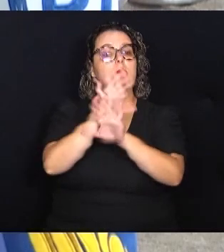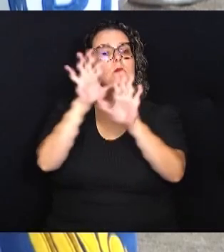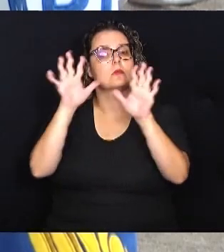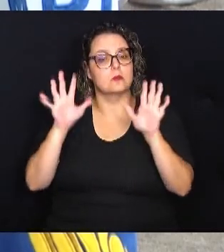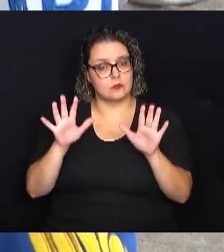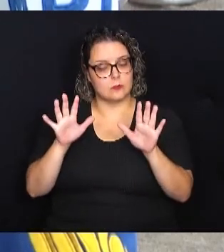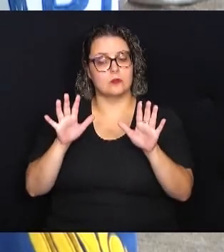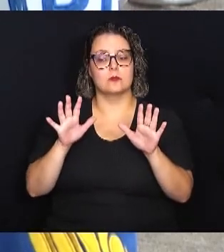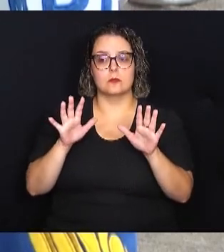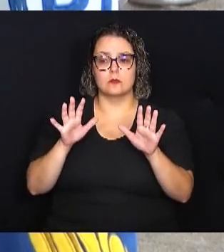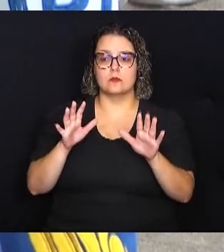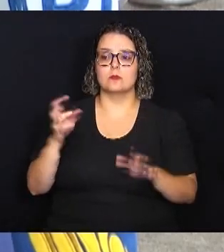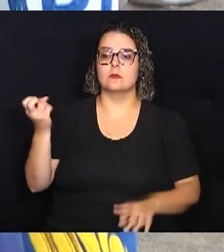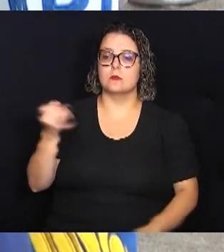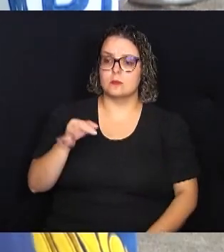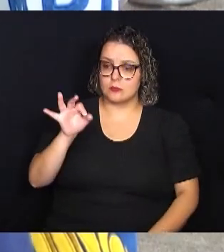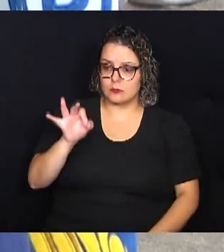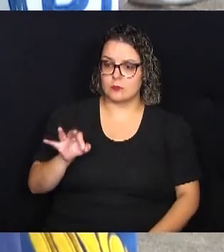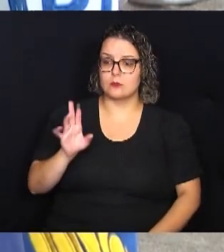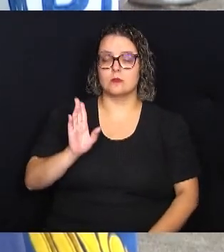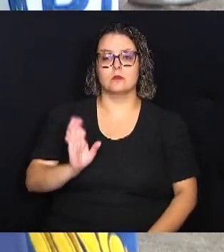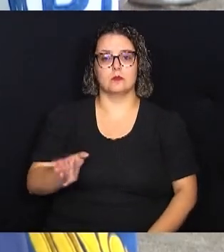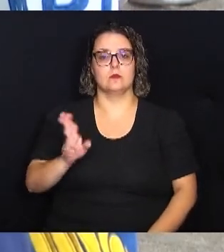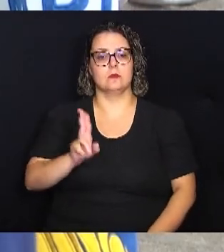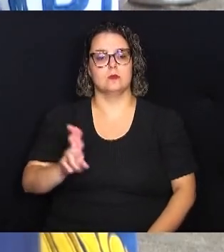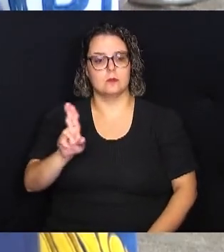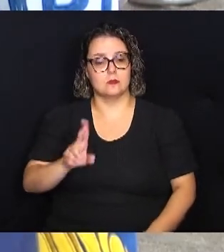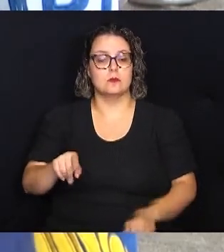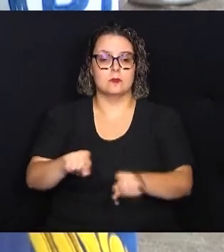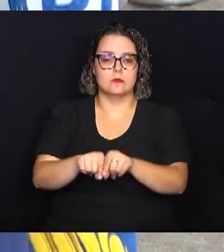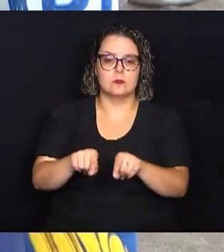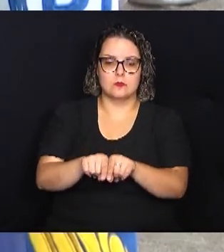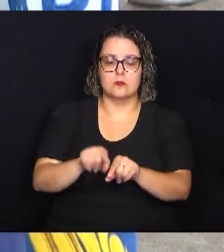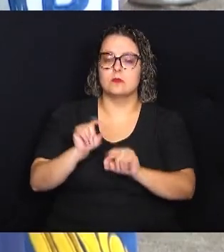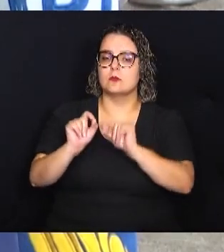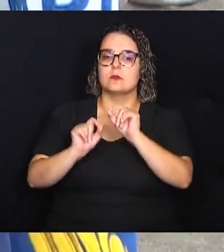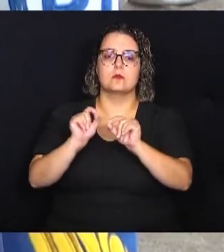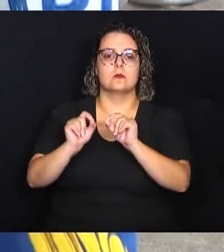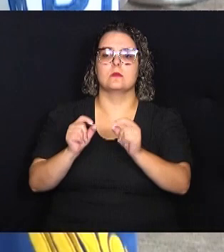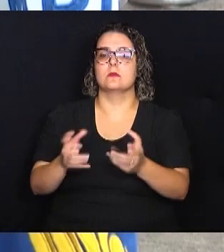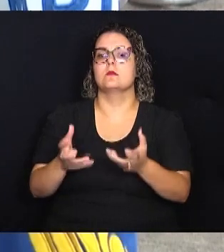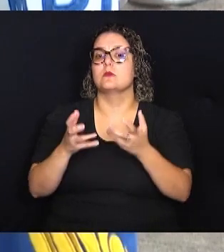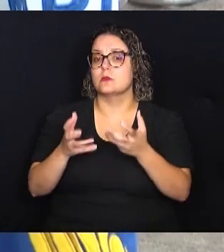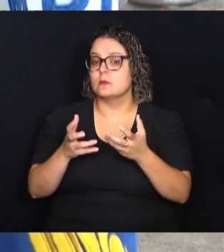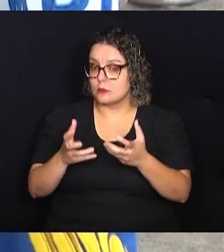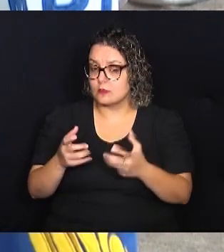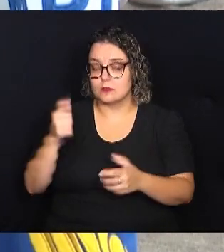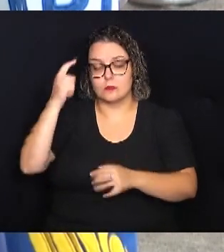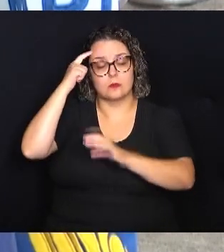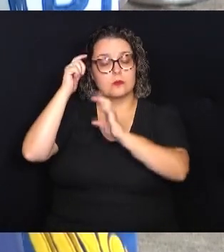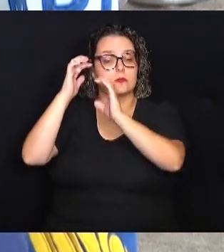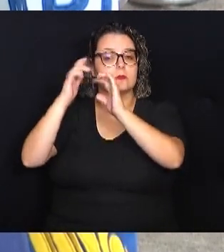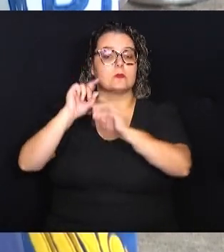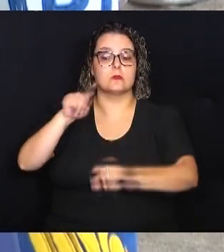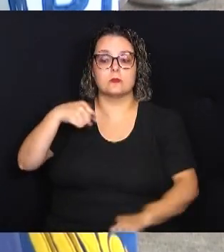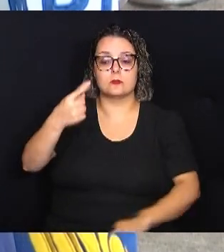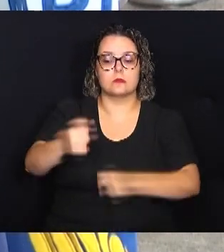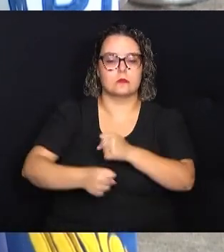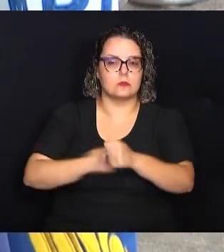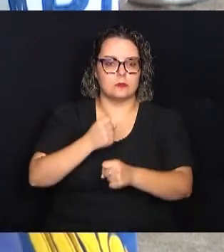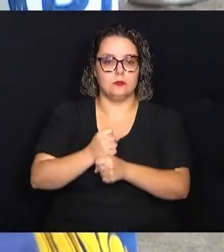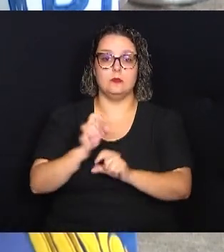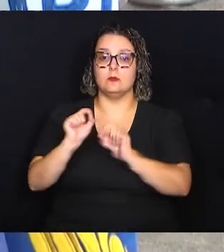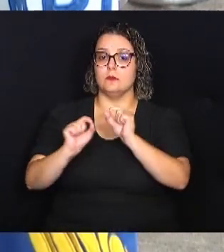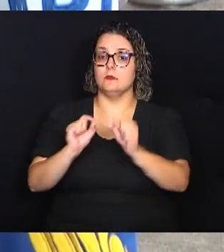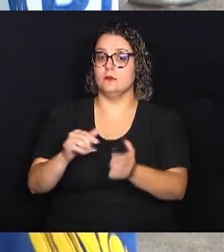quanto por cento já foi utilizado e também o que ela pretende, já pensando no próximo ano, o que a secretaria